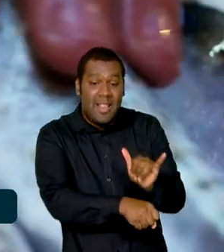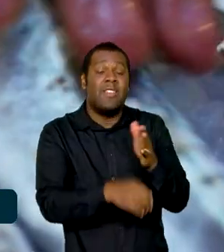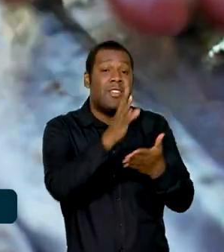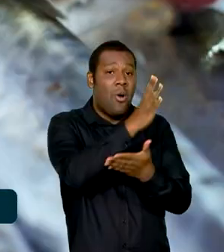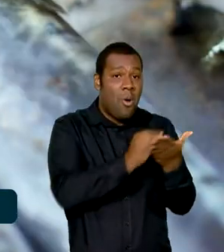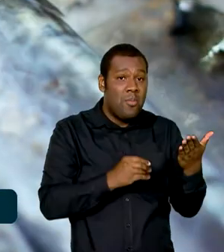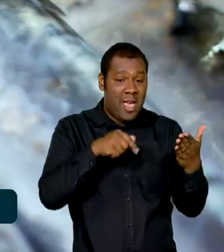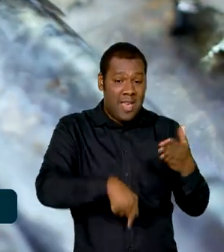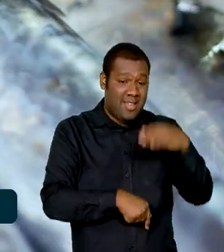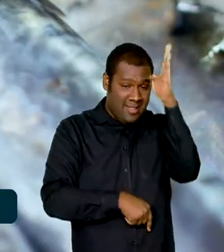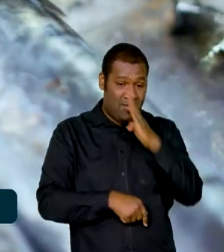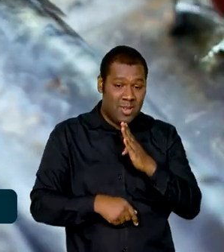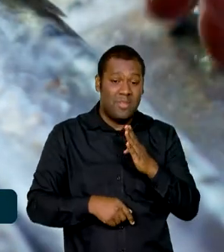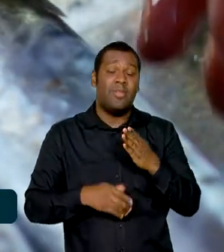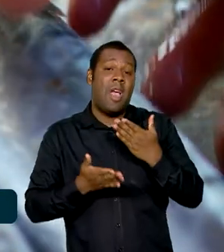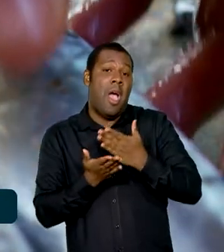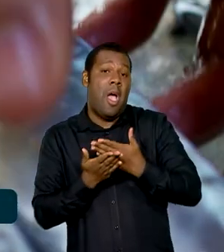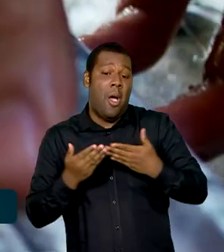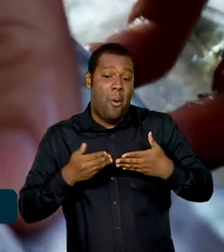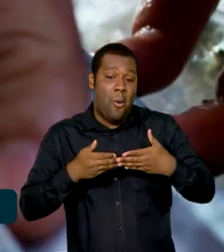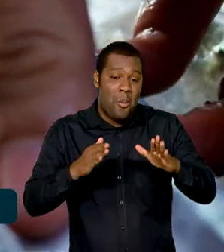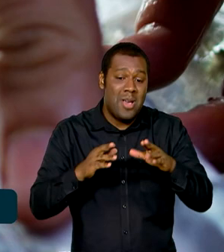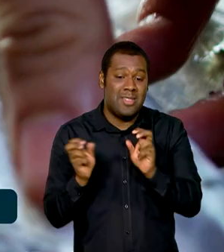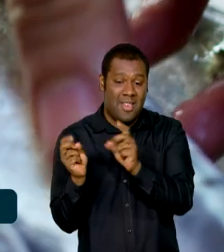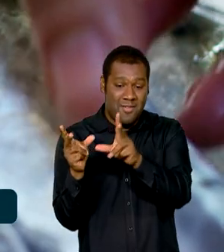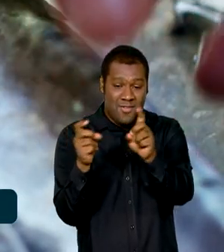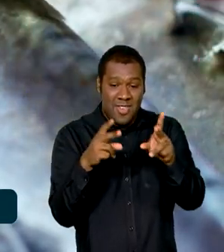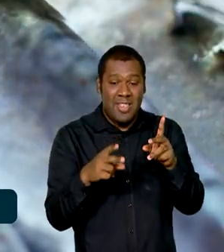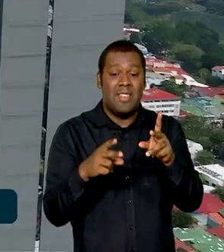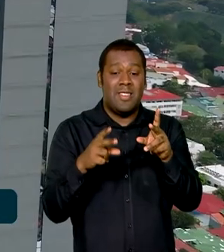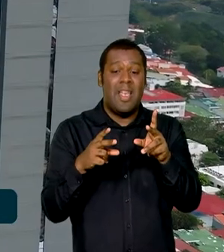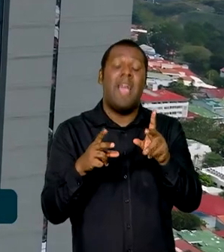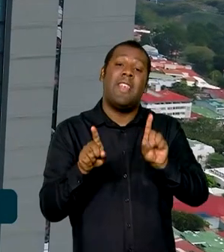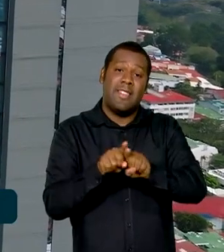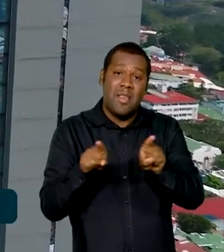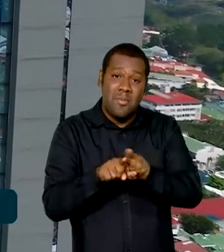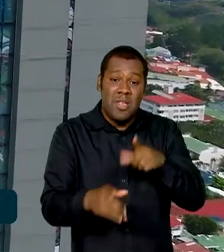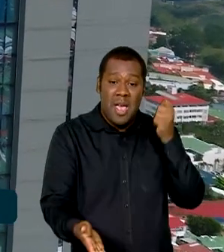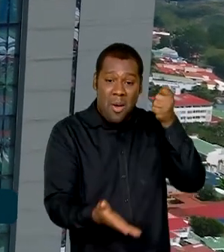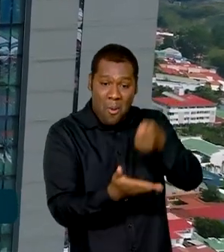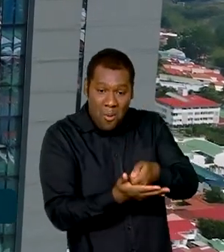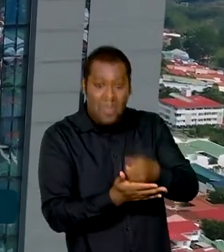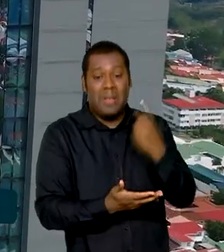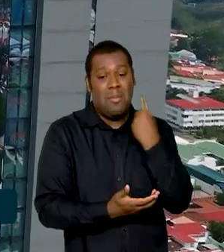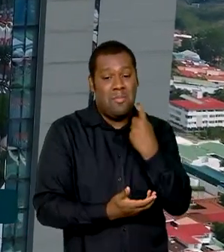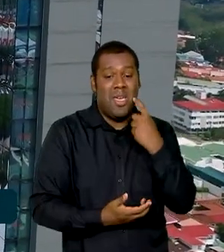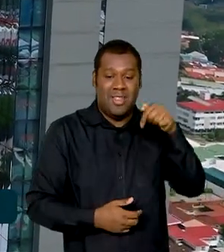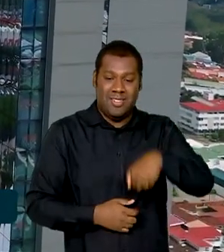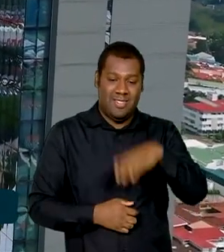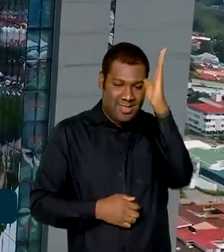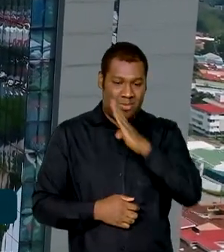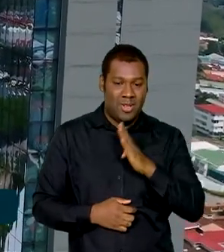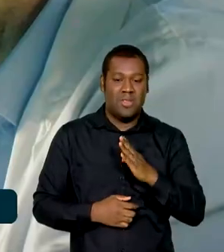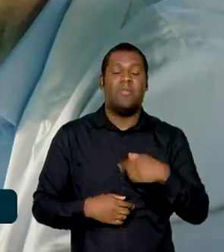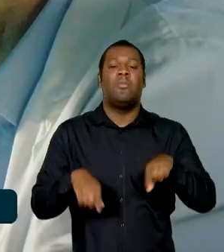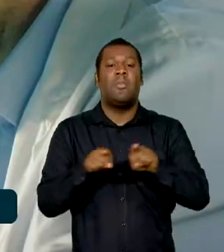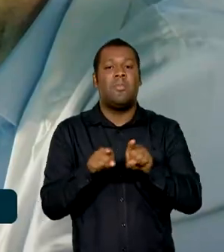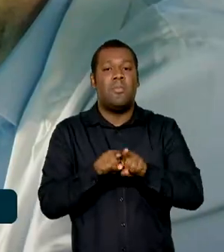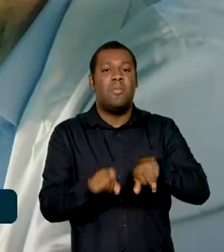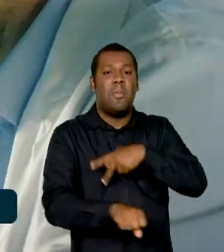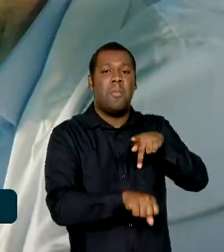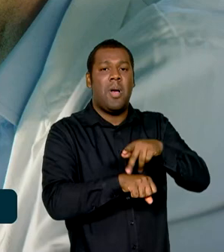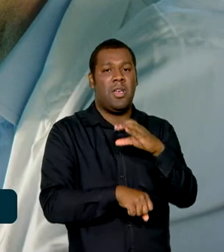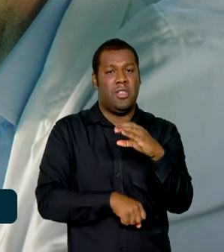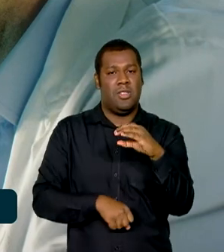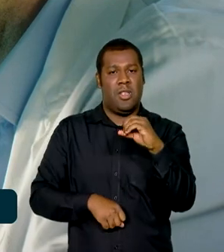e vai começar a importar pescados produzidos por aqui. Já a Costa Rica, localizada na América Central, vai